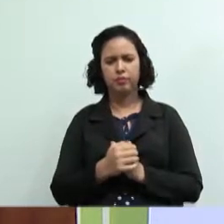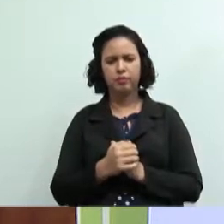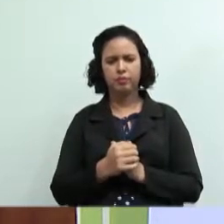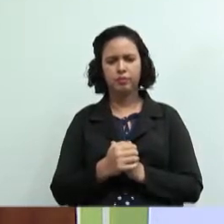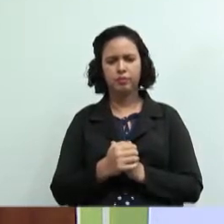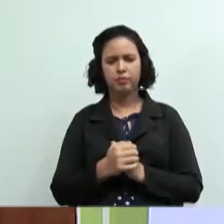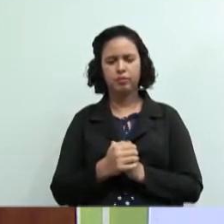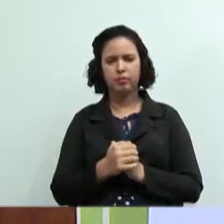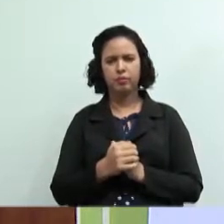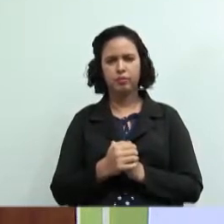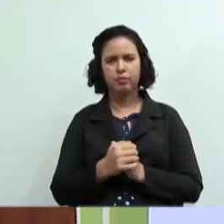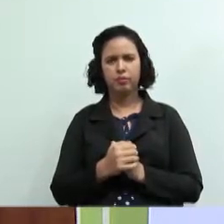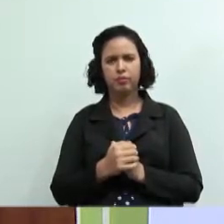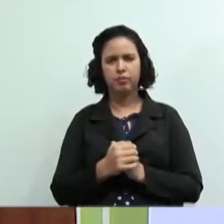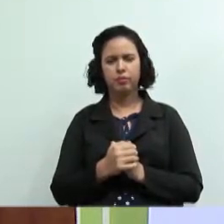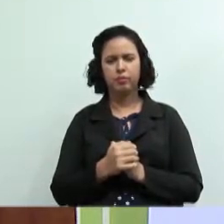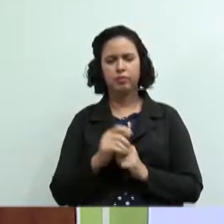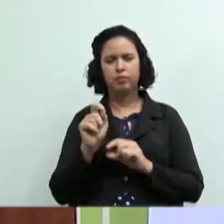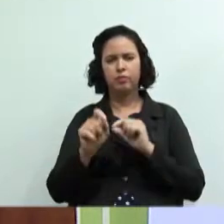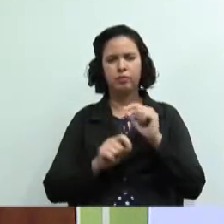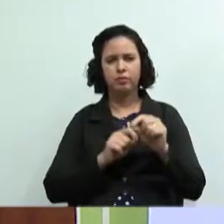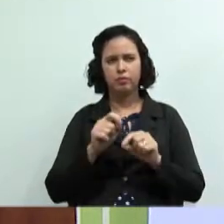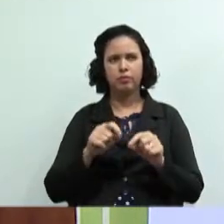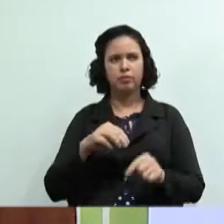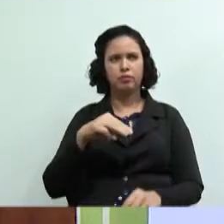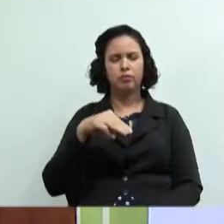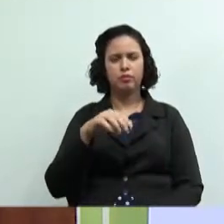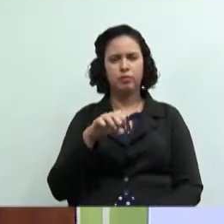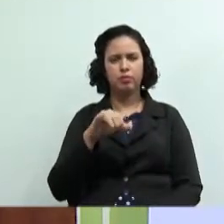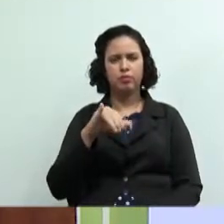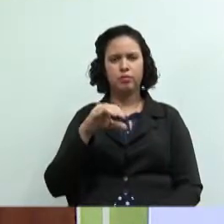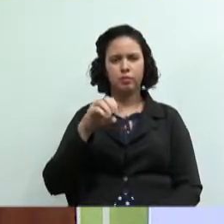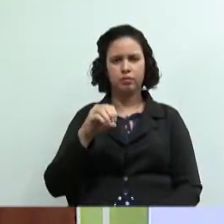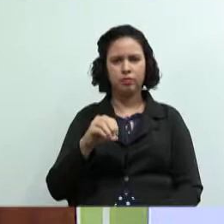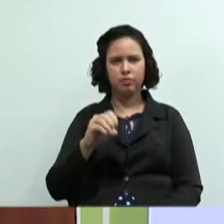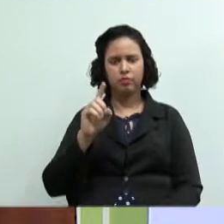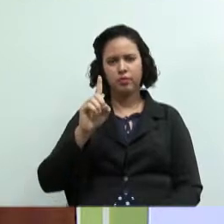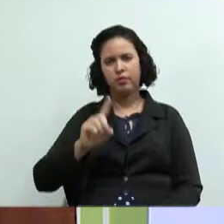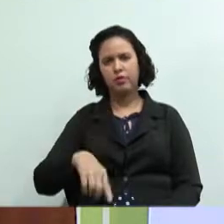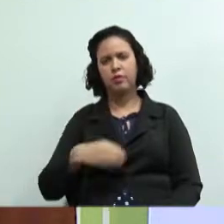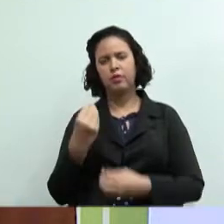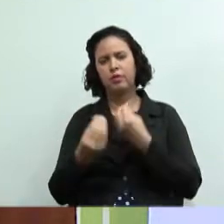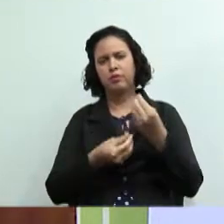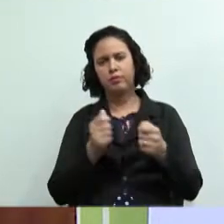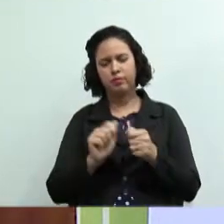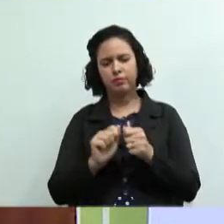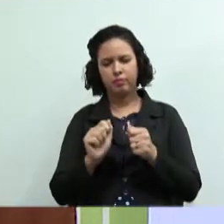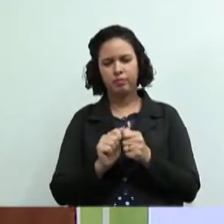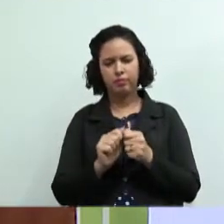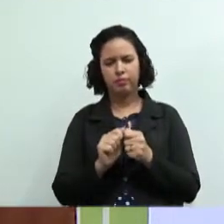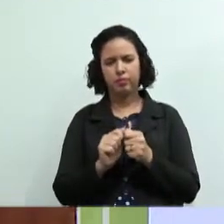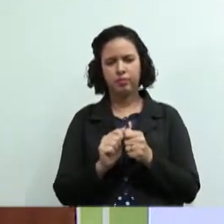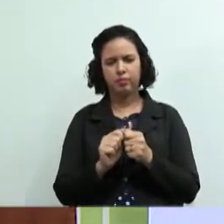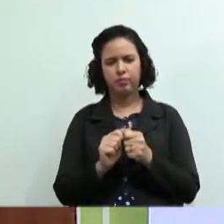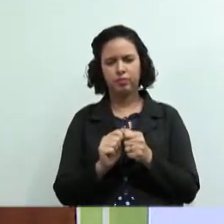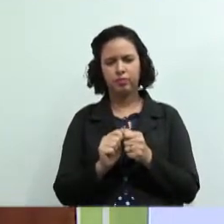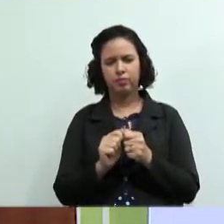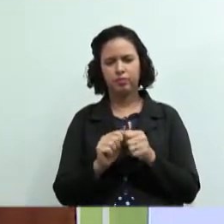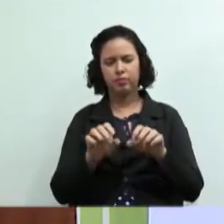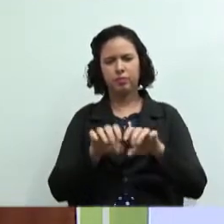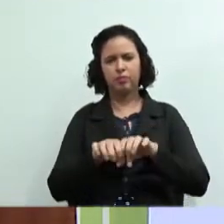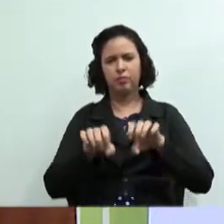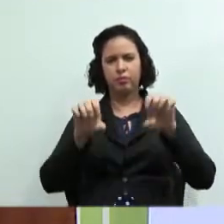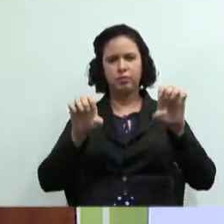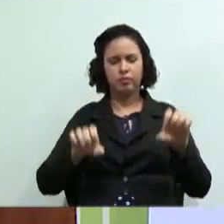então o que são esses meios de produção são os meios pelos quais produzimos alguma coisa é a estrutura e eles